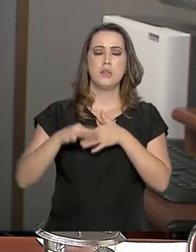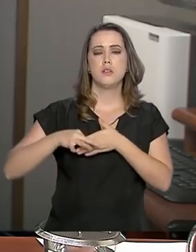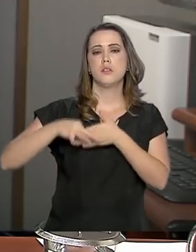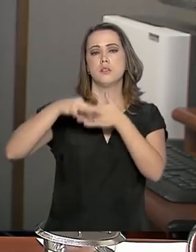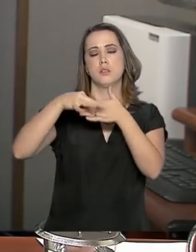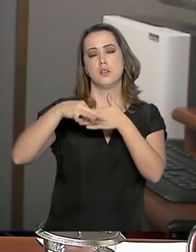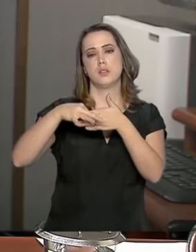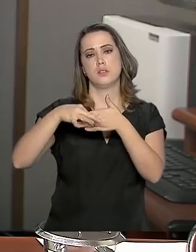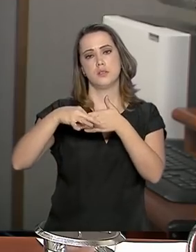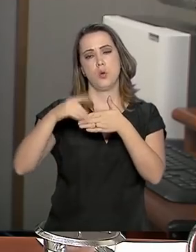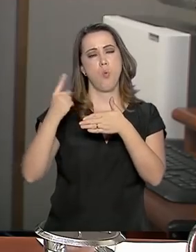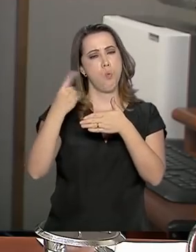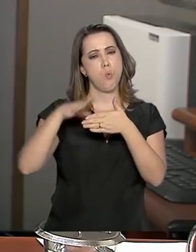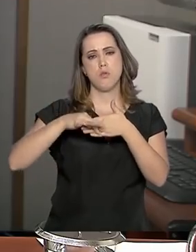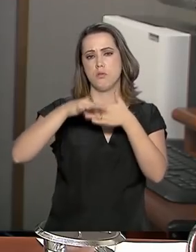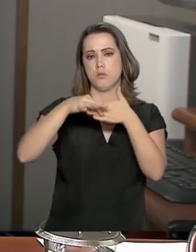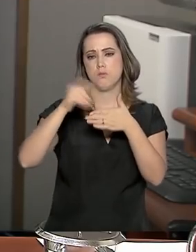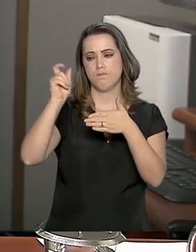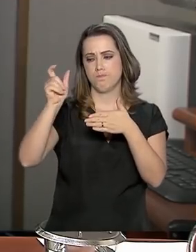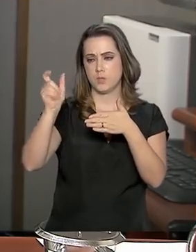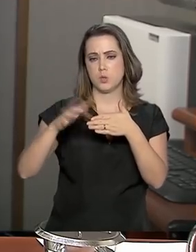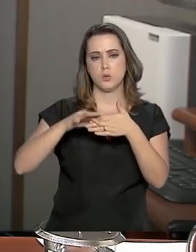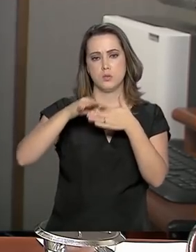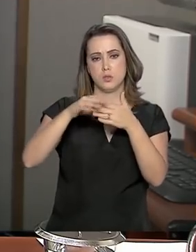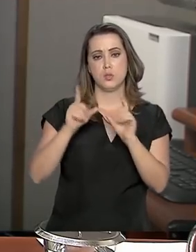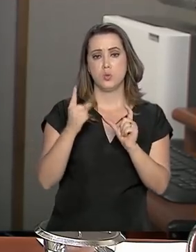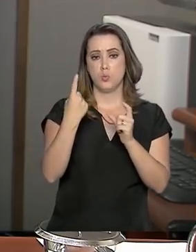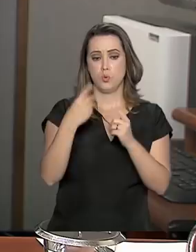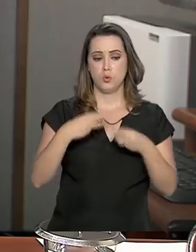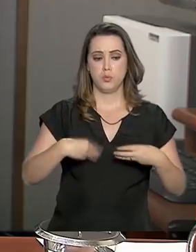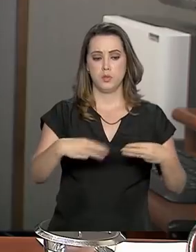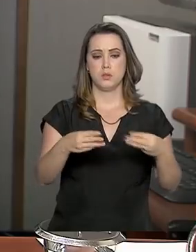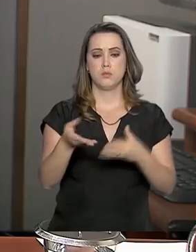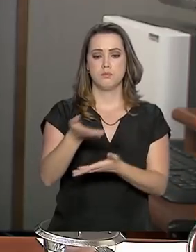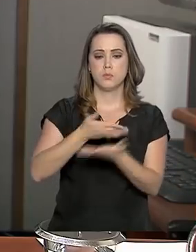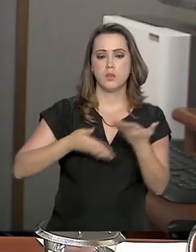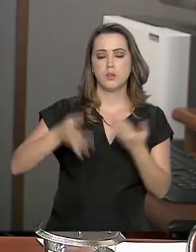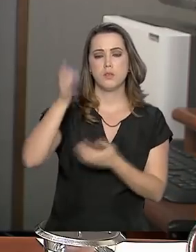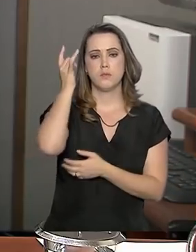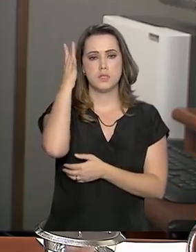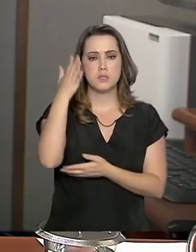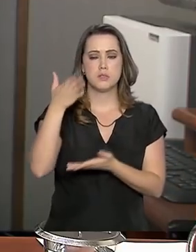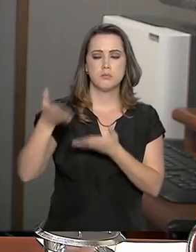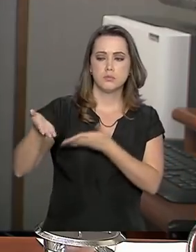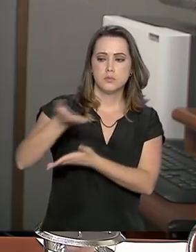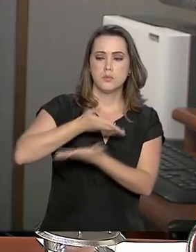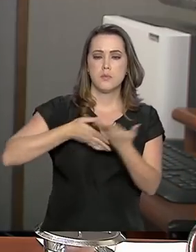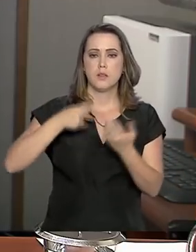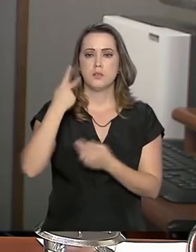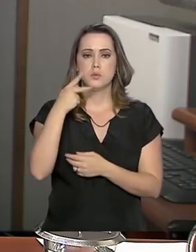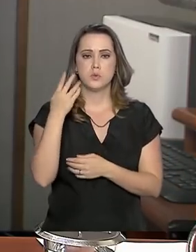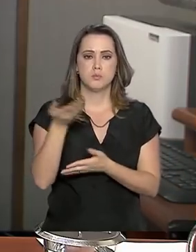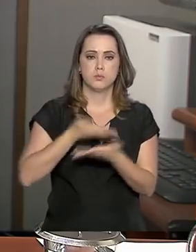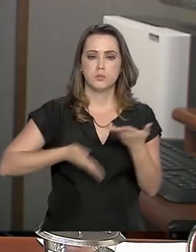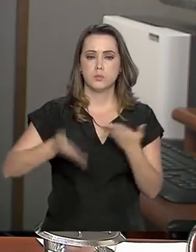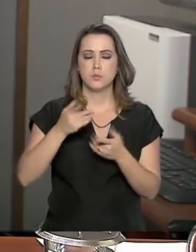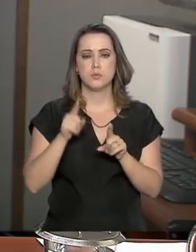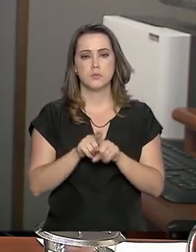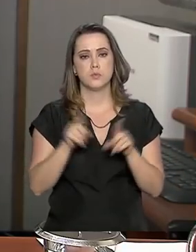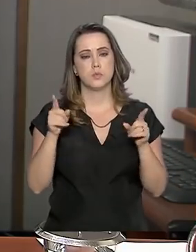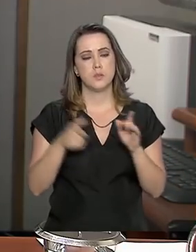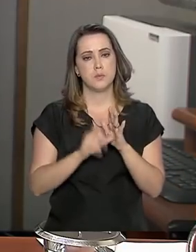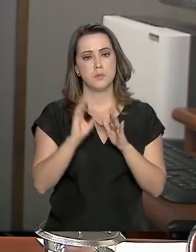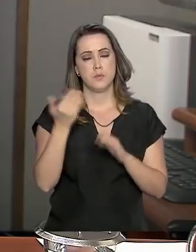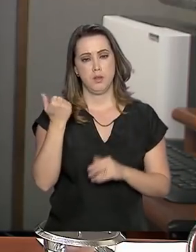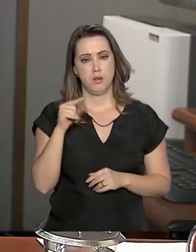e têm uma estrutura ministerial que facilita a tramitação e a coordenação dessas políticas. Na